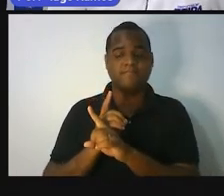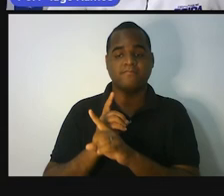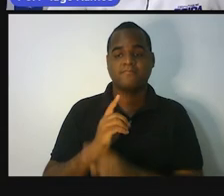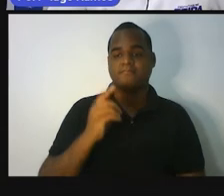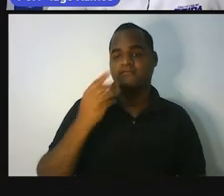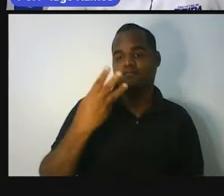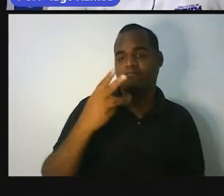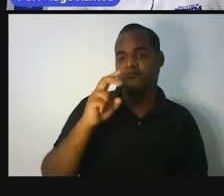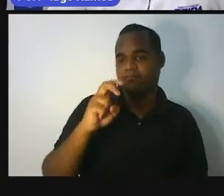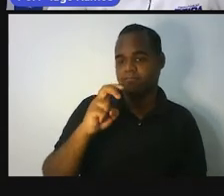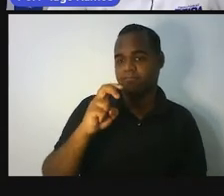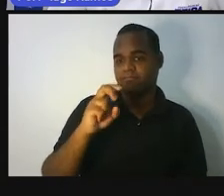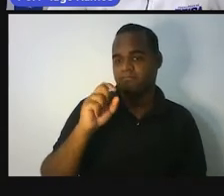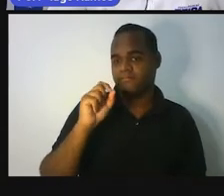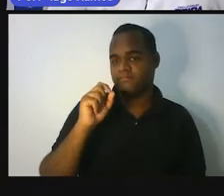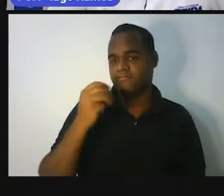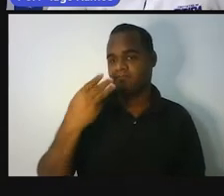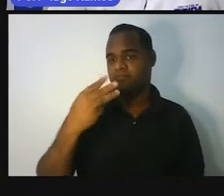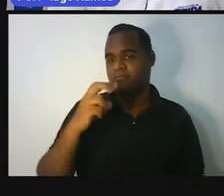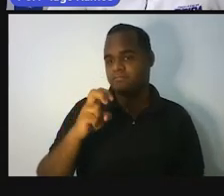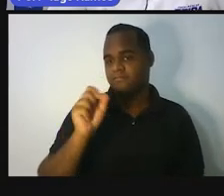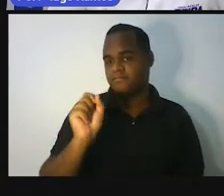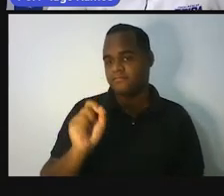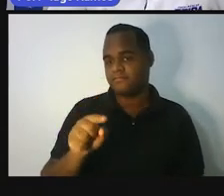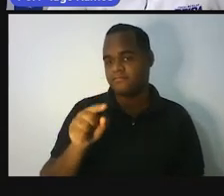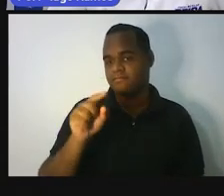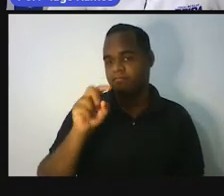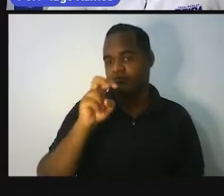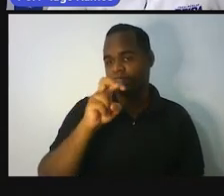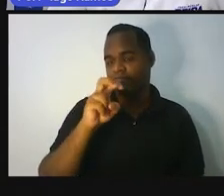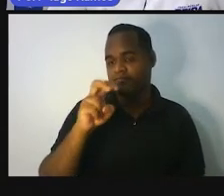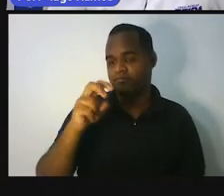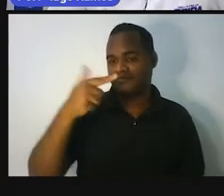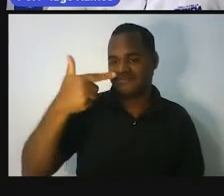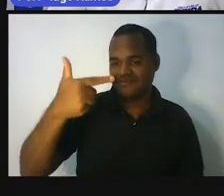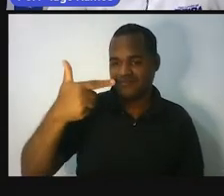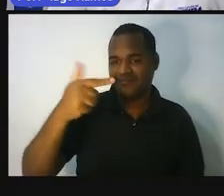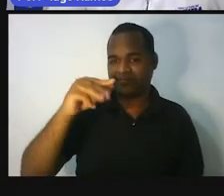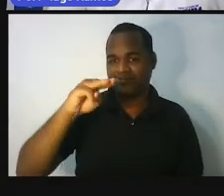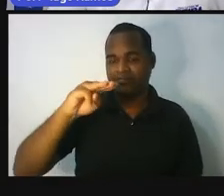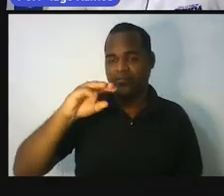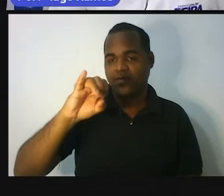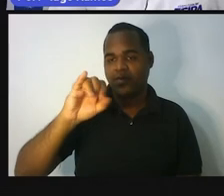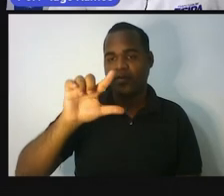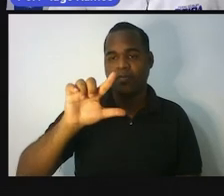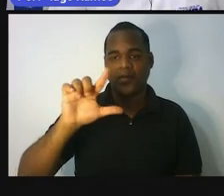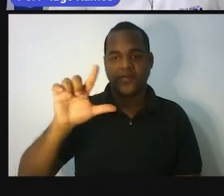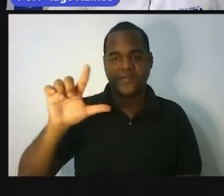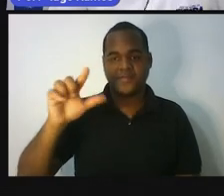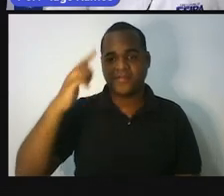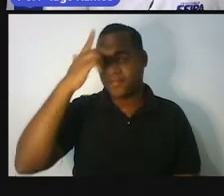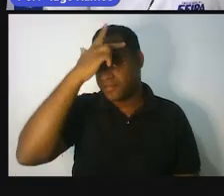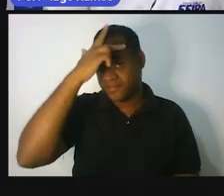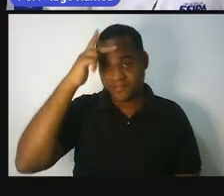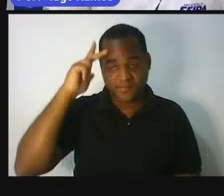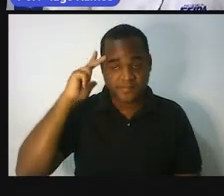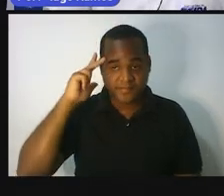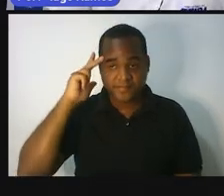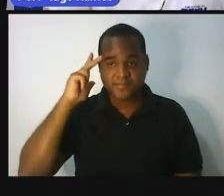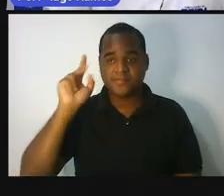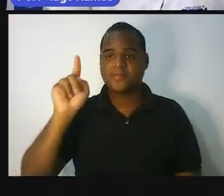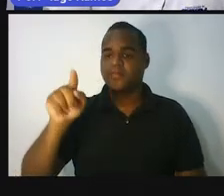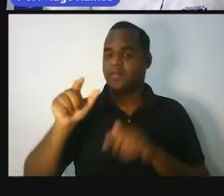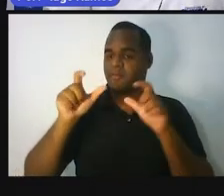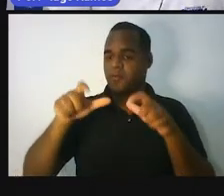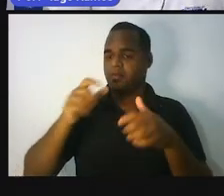,552 milhões de pessoas que